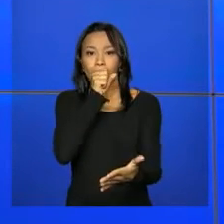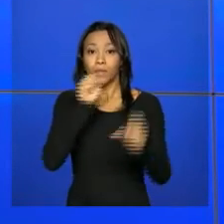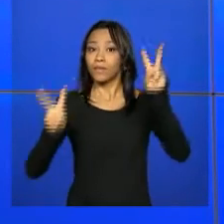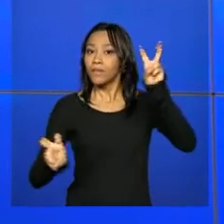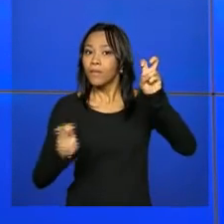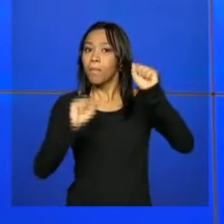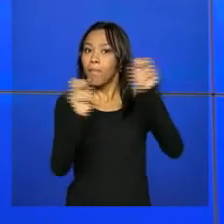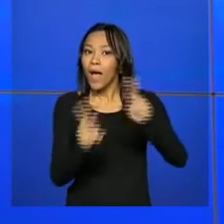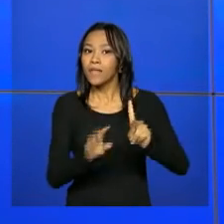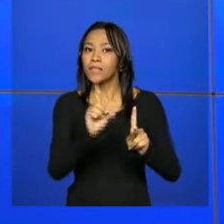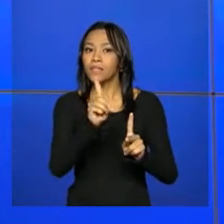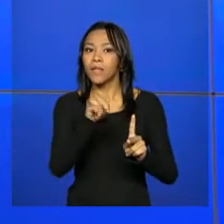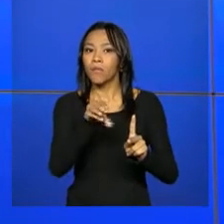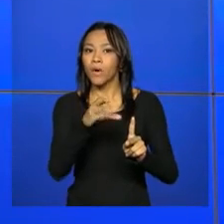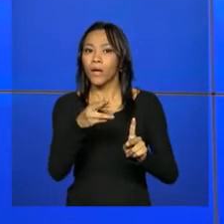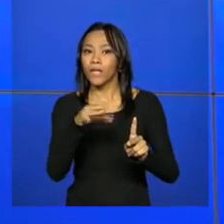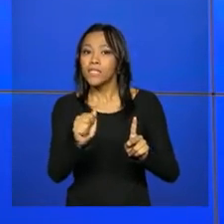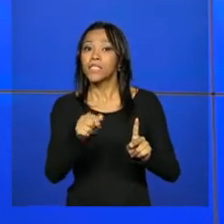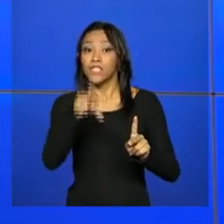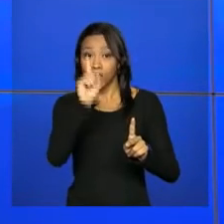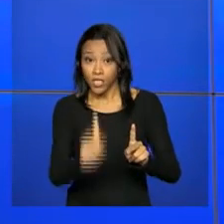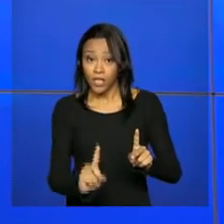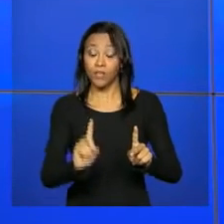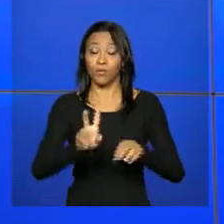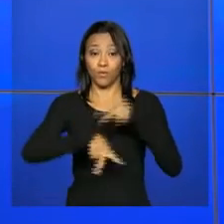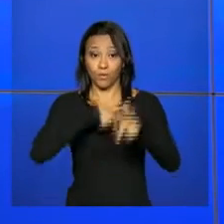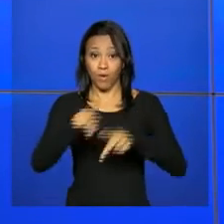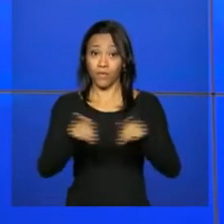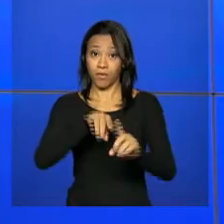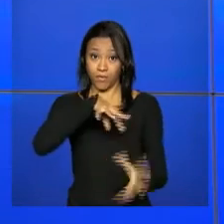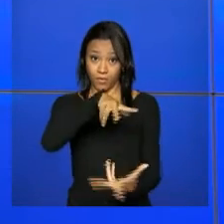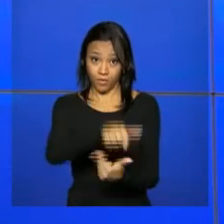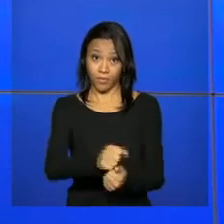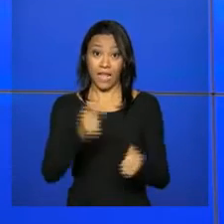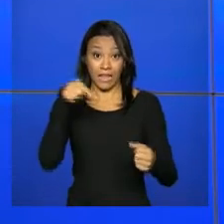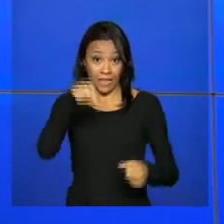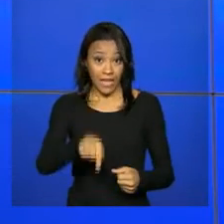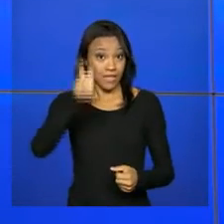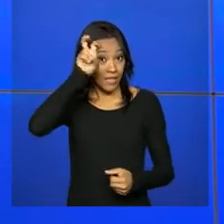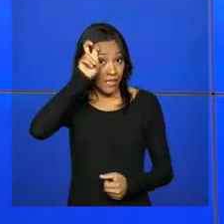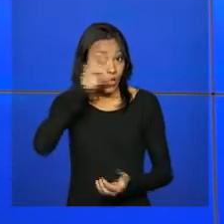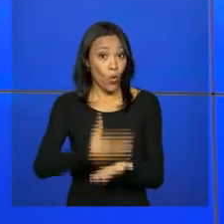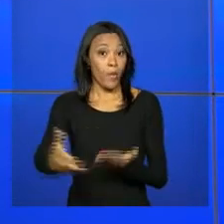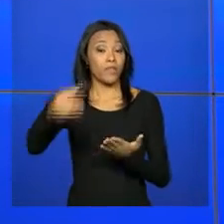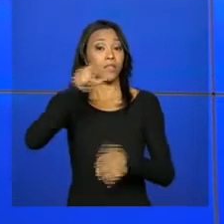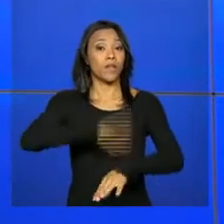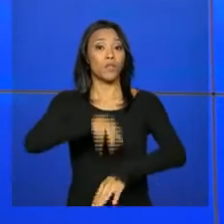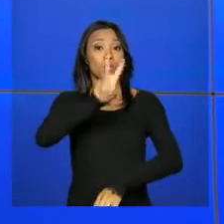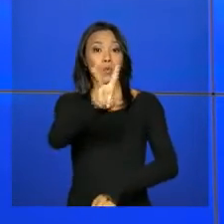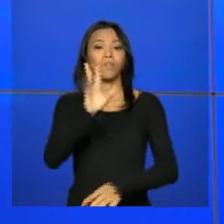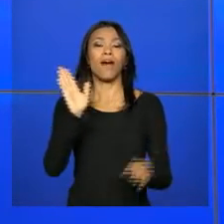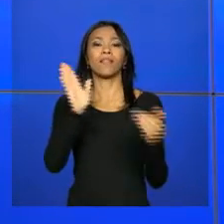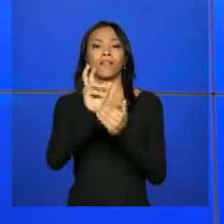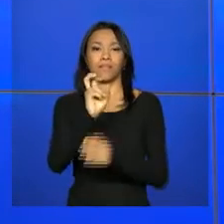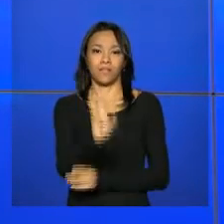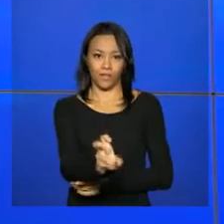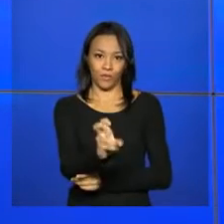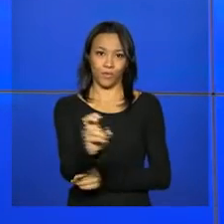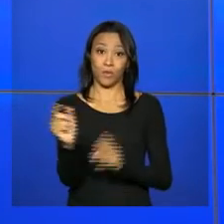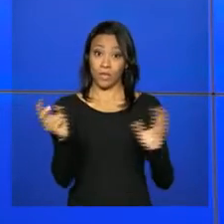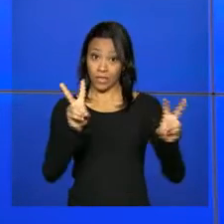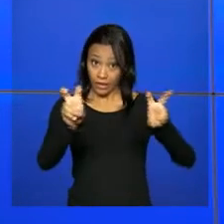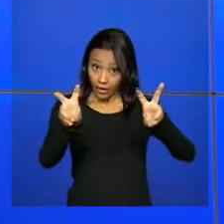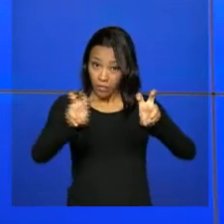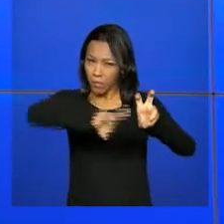Democracia, Direito dos Povos e do Planeta. Nesta quinta-feira os debates começam às 2 da tarde e vão até às 5 horas. Entre os